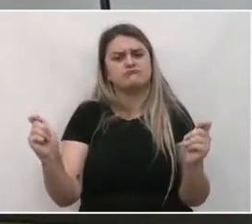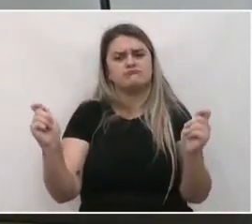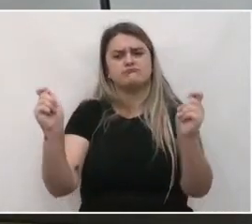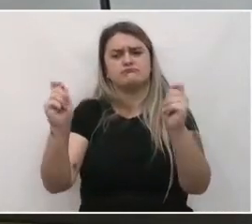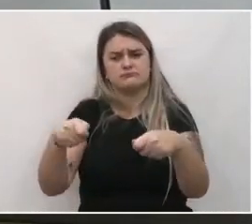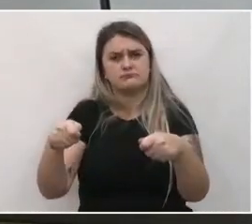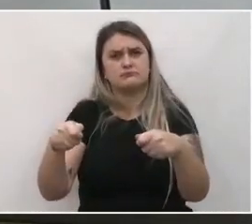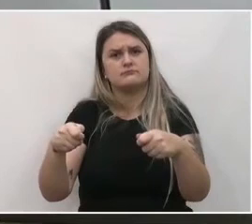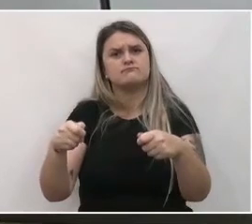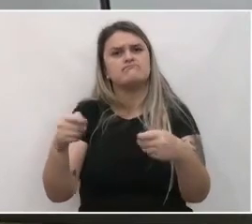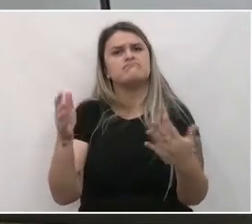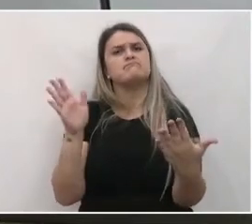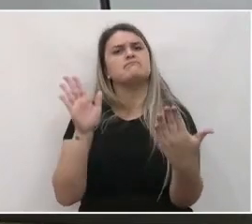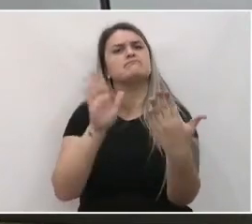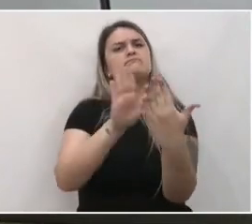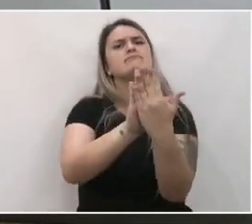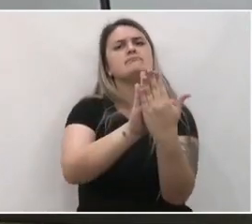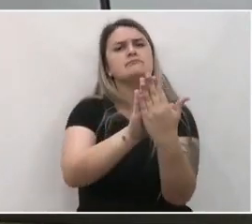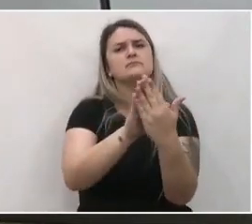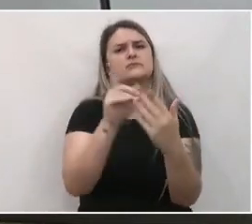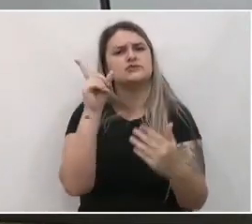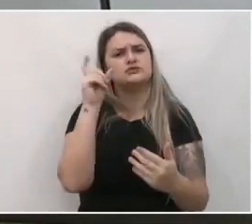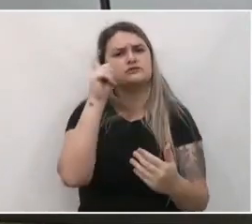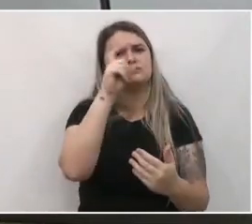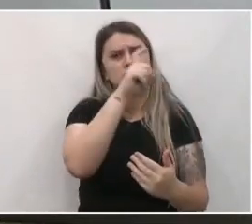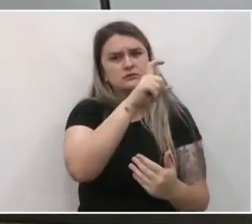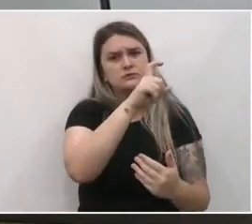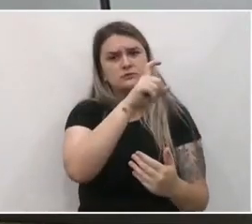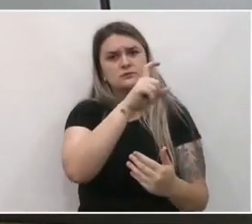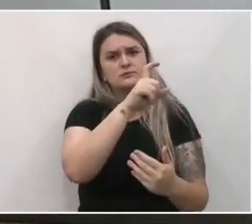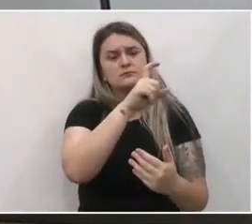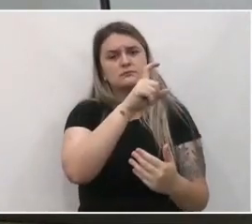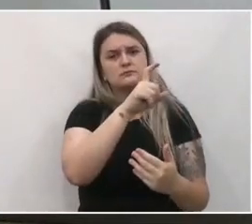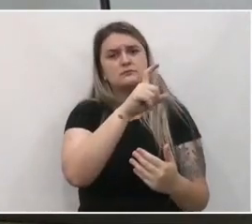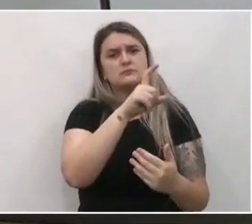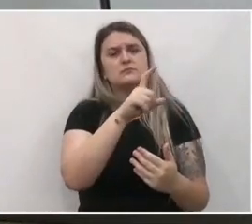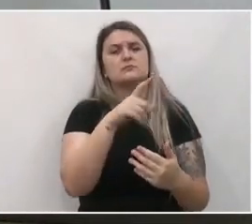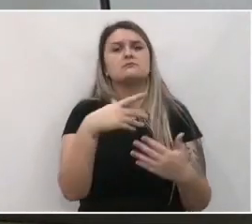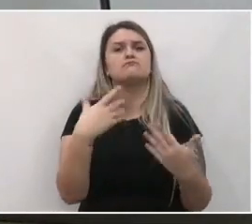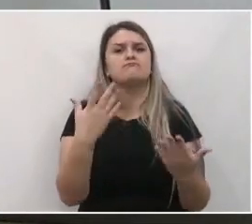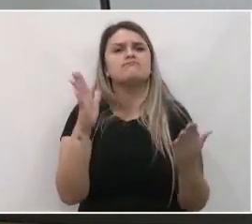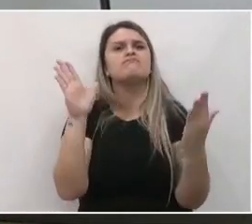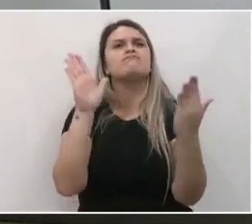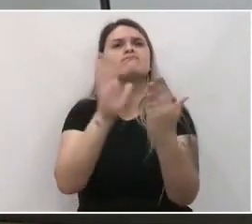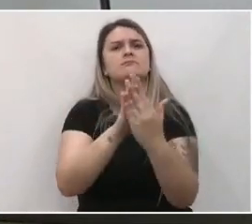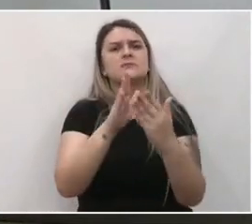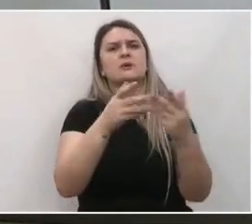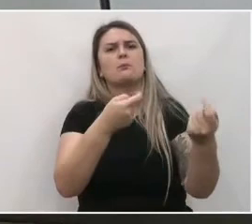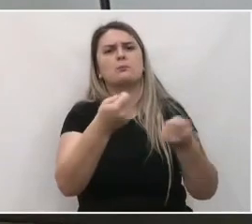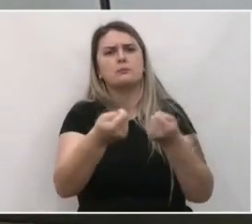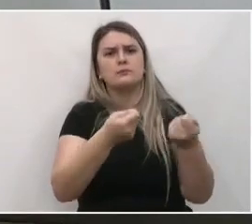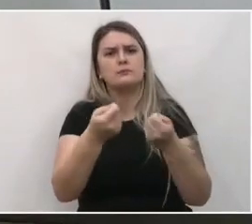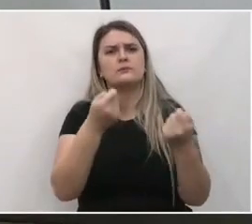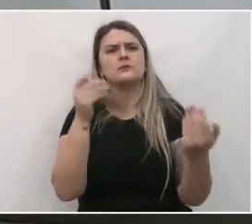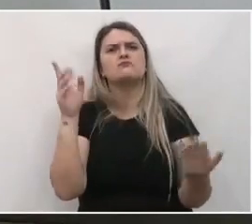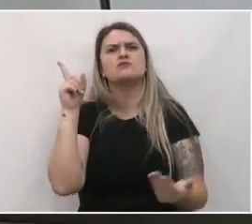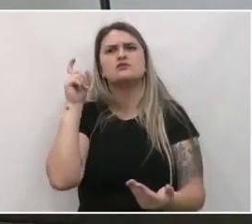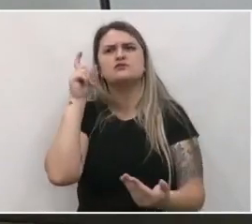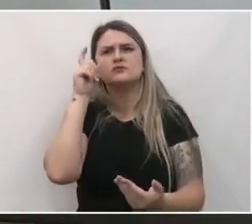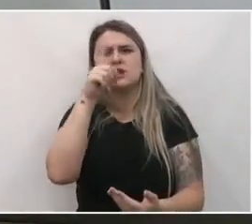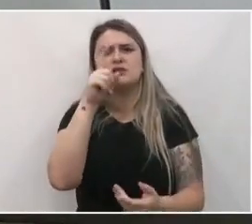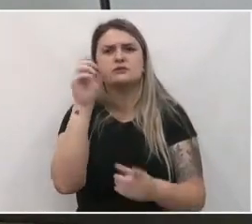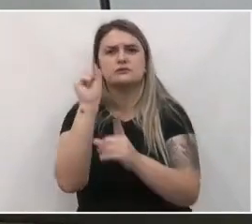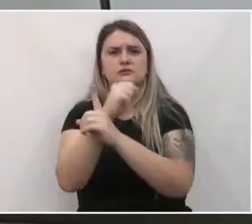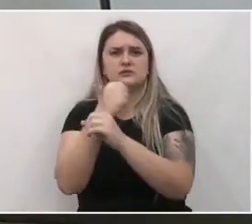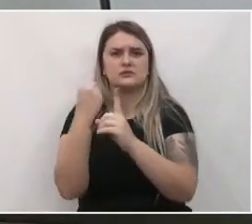enfrentar as dificuldades, eventuais dificuldades econômicas, dificuldades sociais,